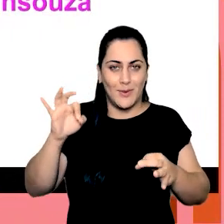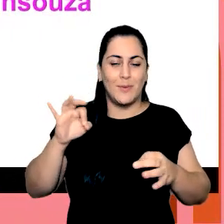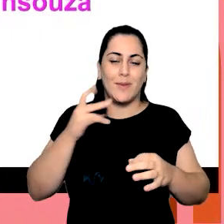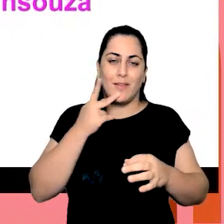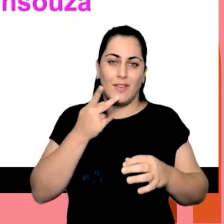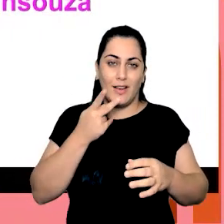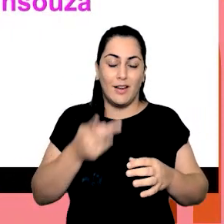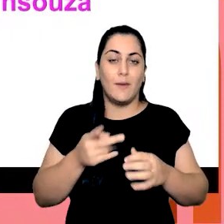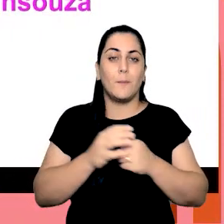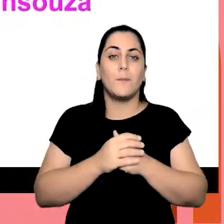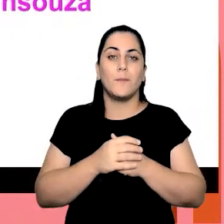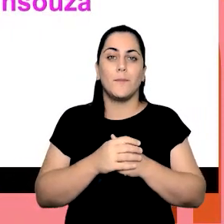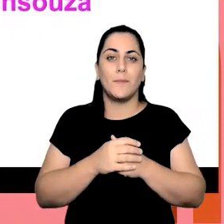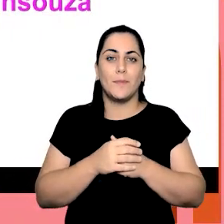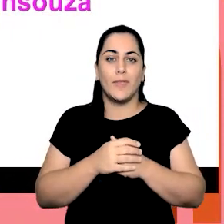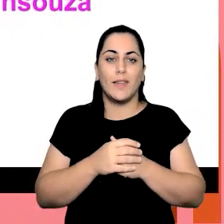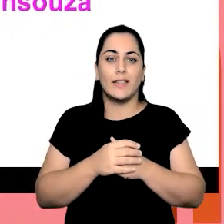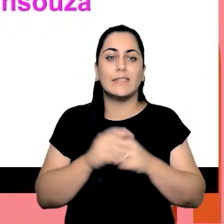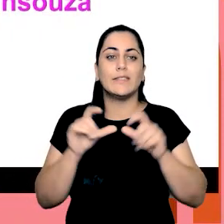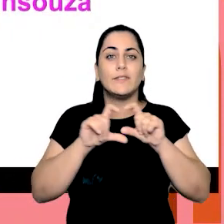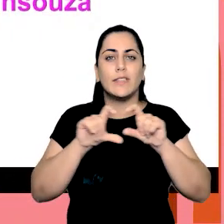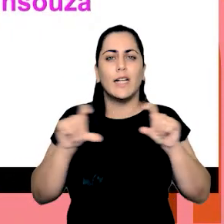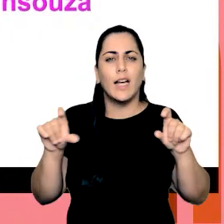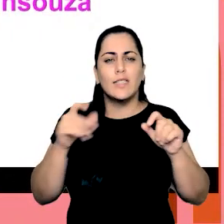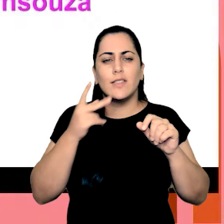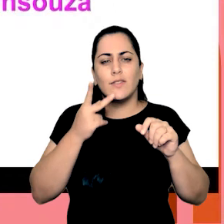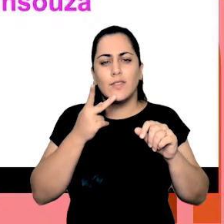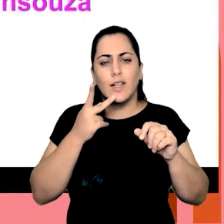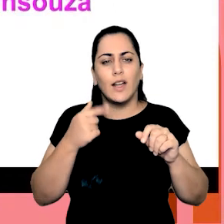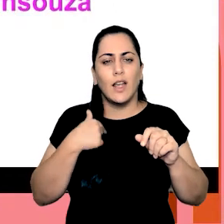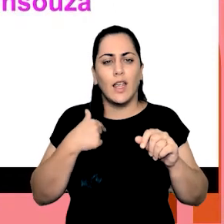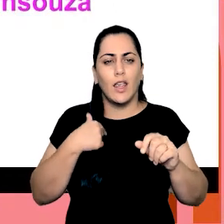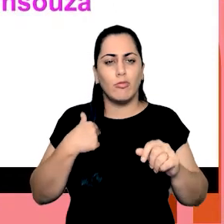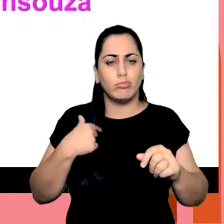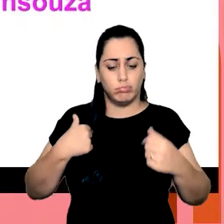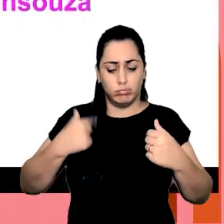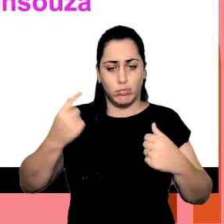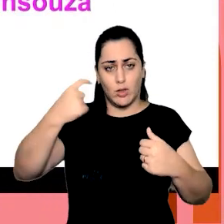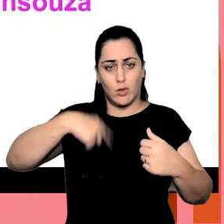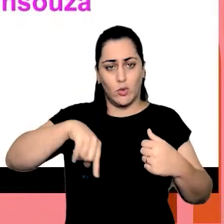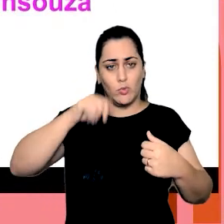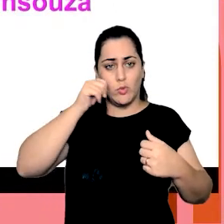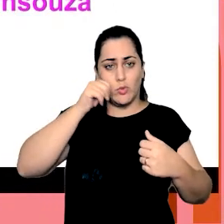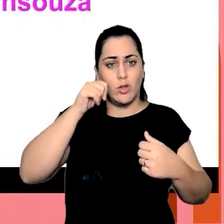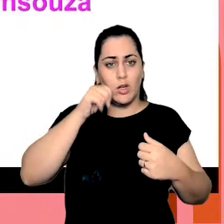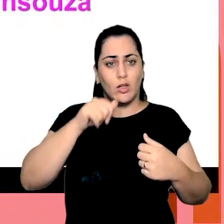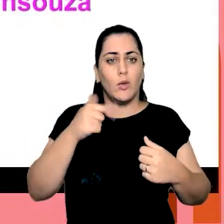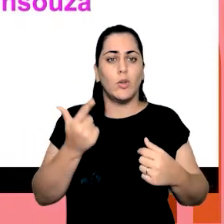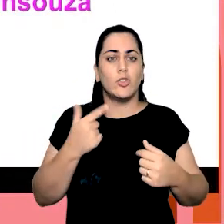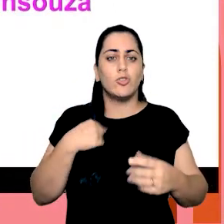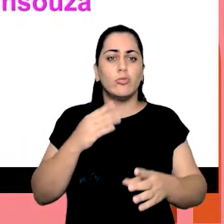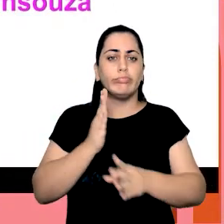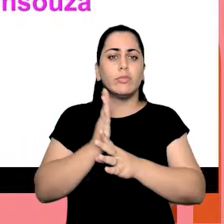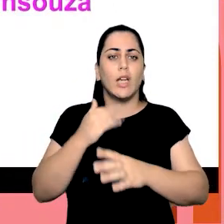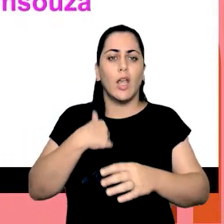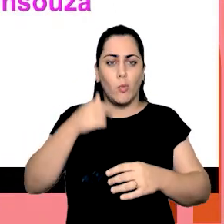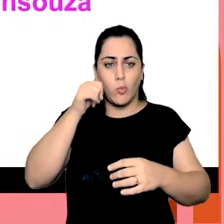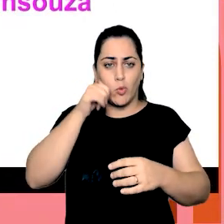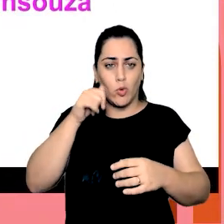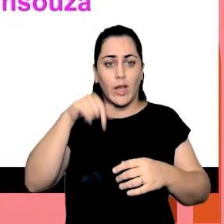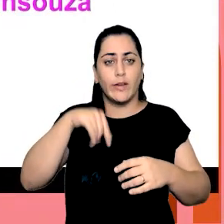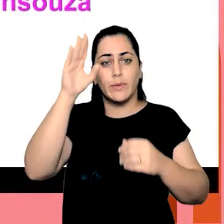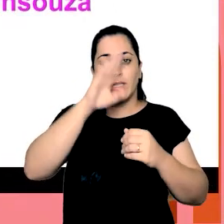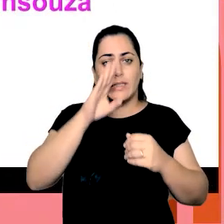que eu tinha para falar essa frase de quando eu me descobri mulher a gente quando descobre o é ser mulher no Brasil